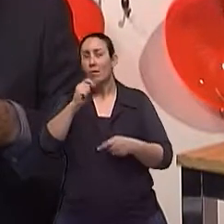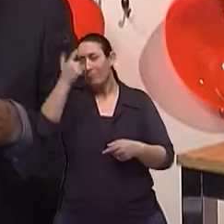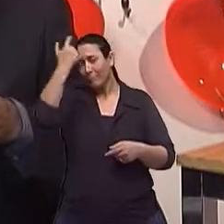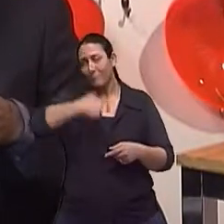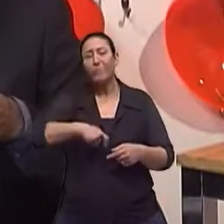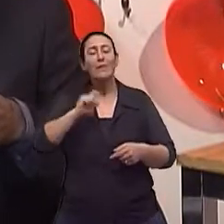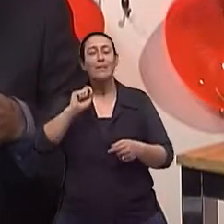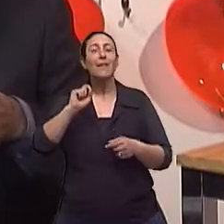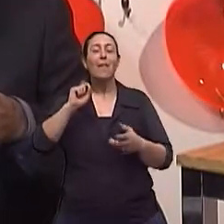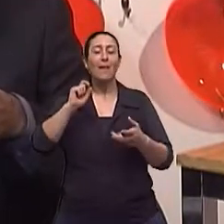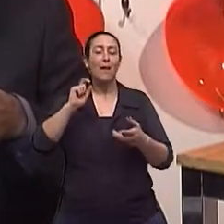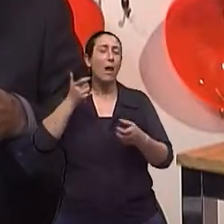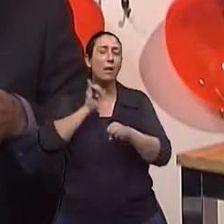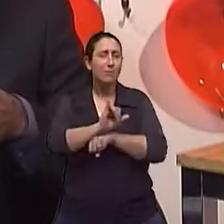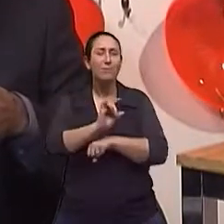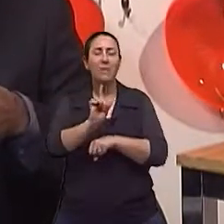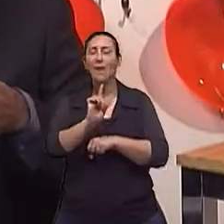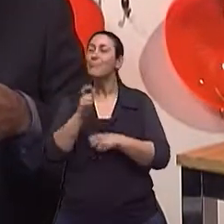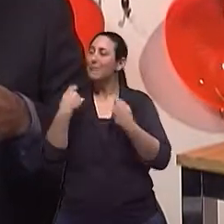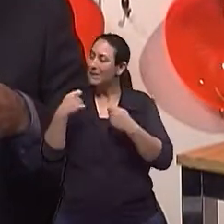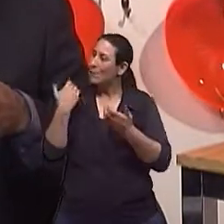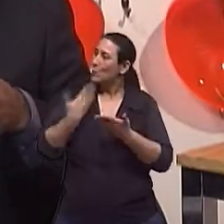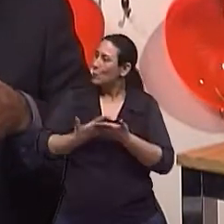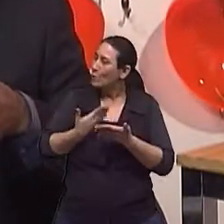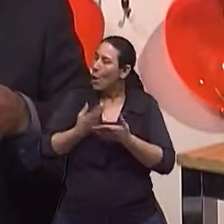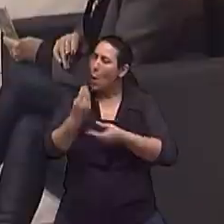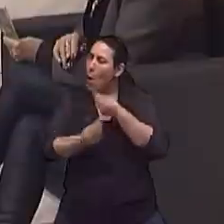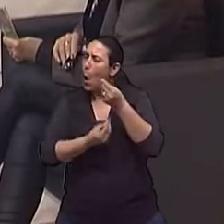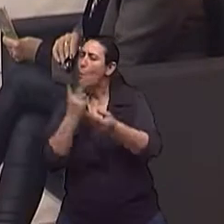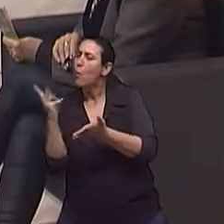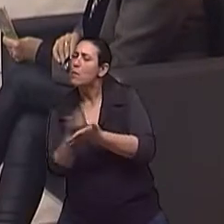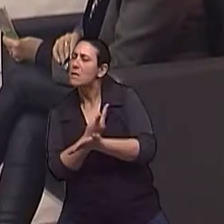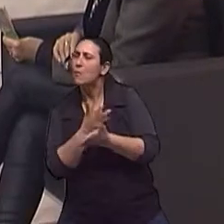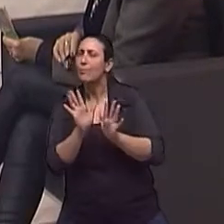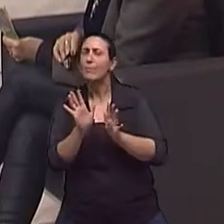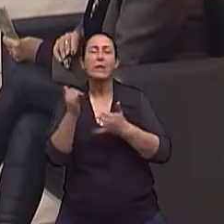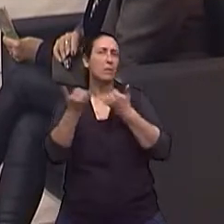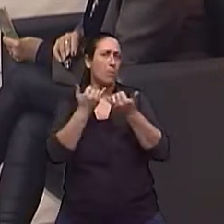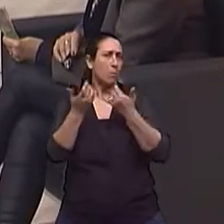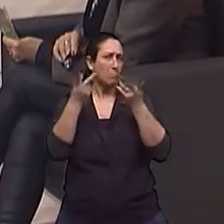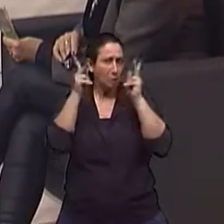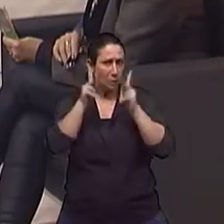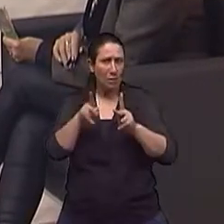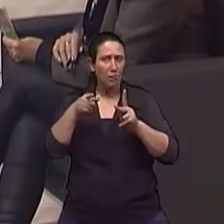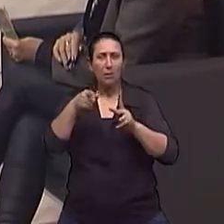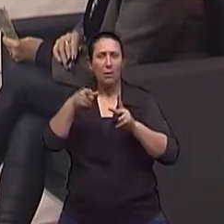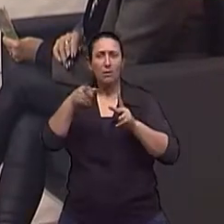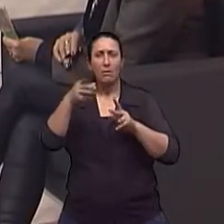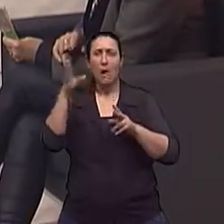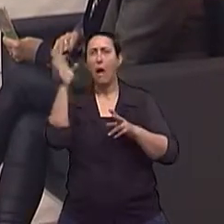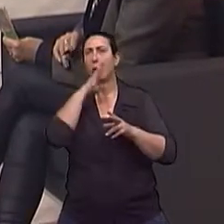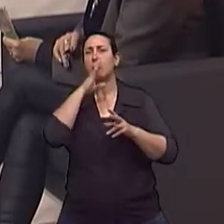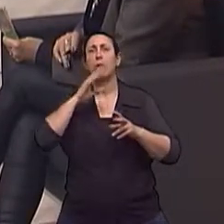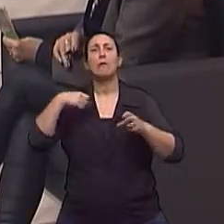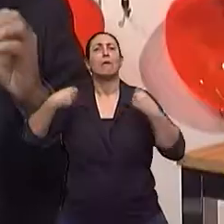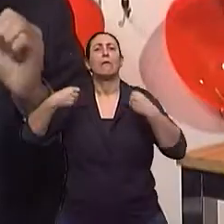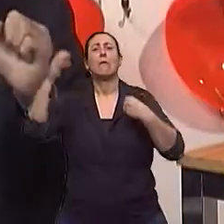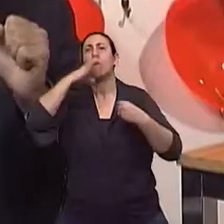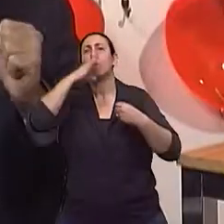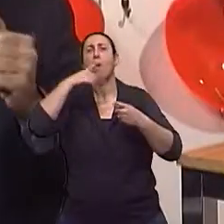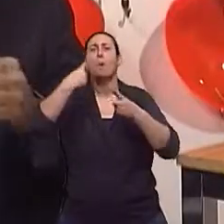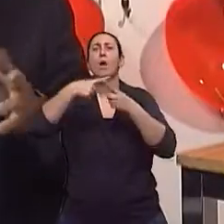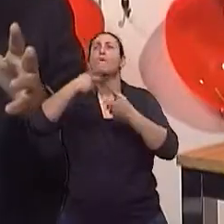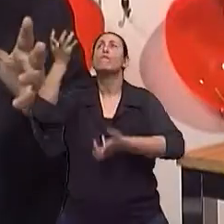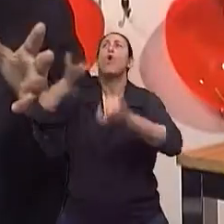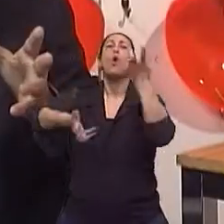qual foi a circunstância que... Tem que estudar bem como é que ela aconteceu. Isso, então, qual foi a circunstância? Alguém saiu feito louco, correndo, porque achava que o prédio